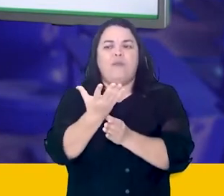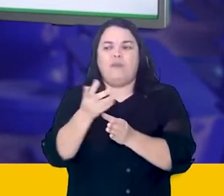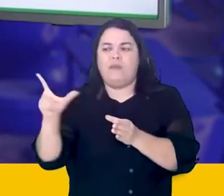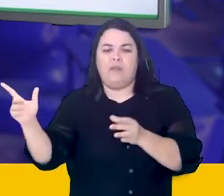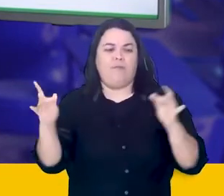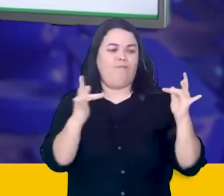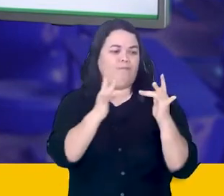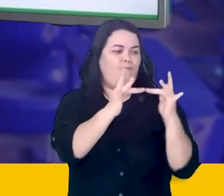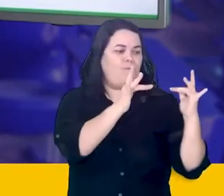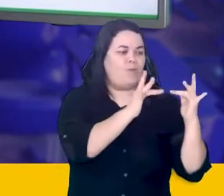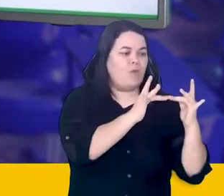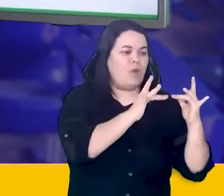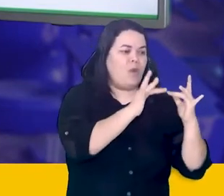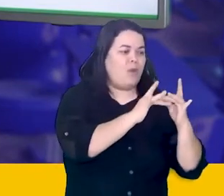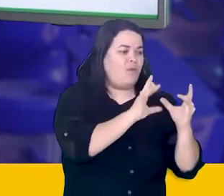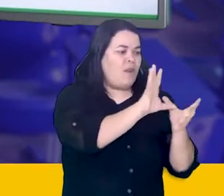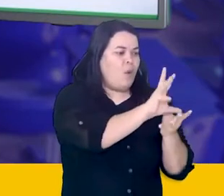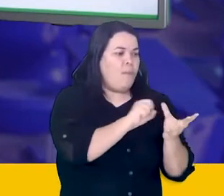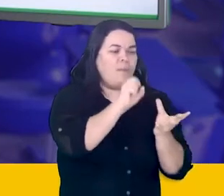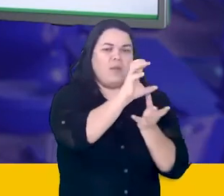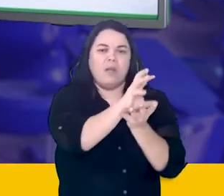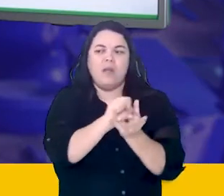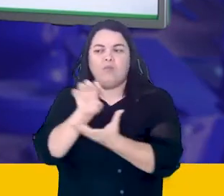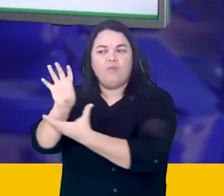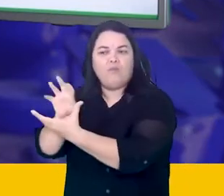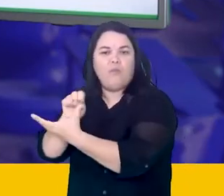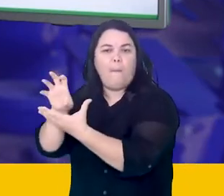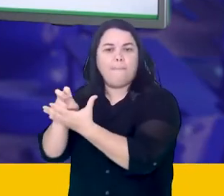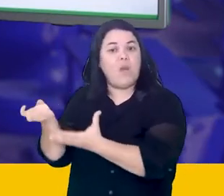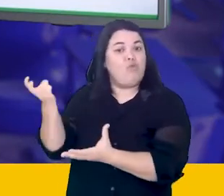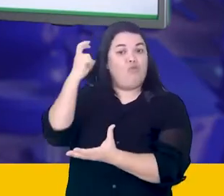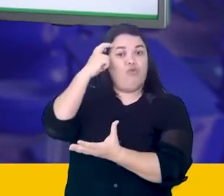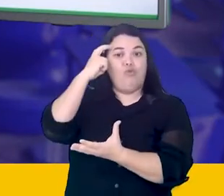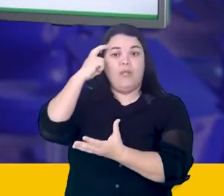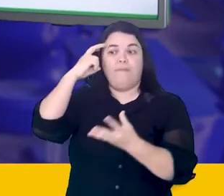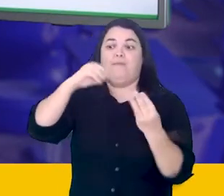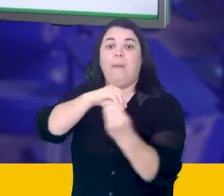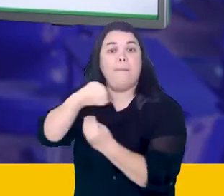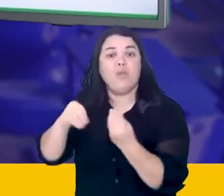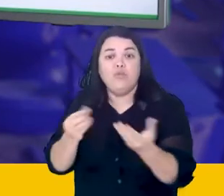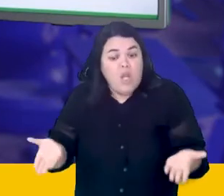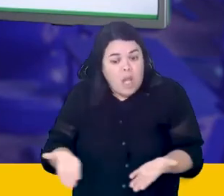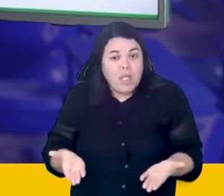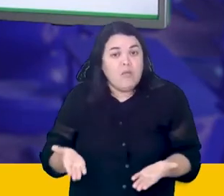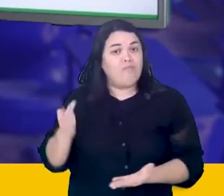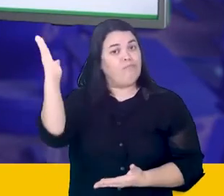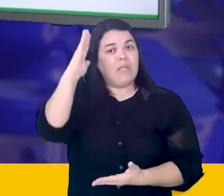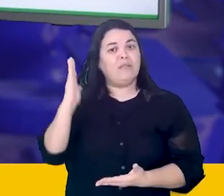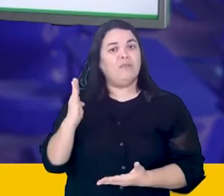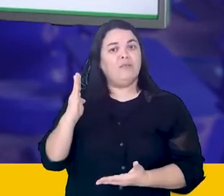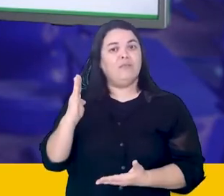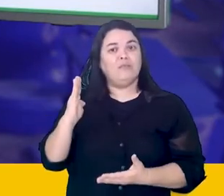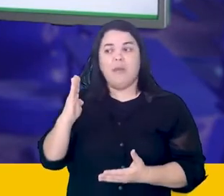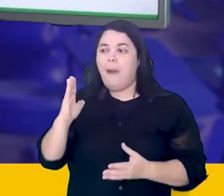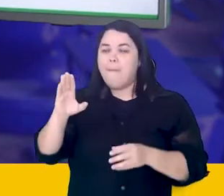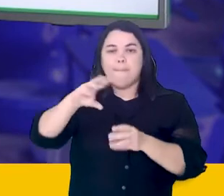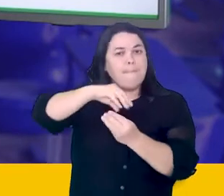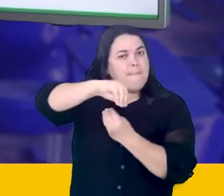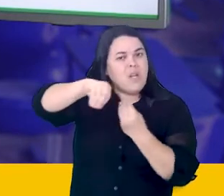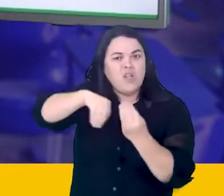um pouco de cultura de cada uma dessas civilizações. É você imaginar um Brasil que herdou a cultura indígena,